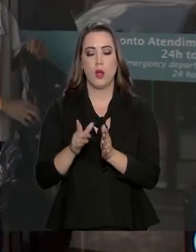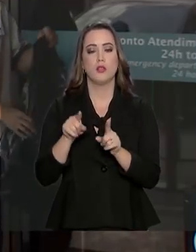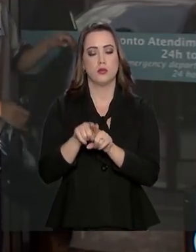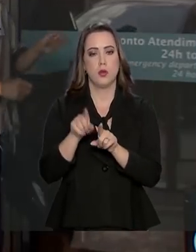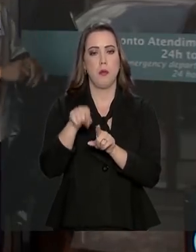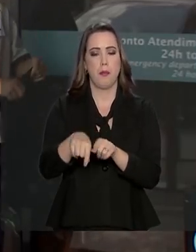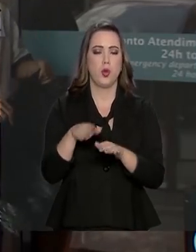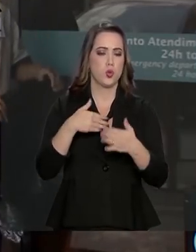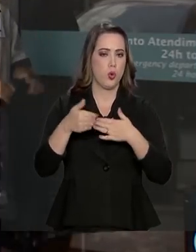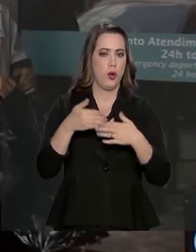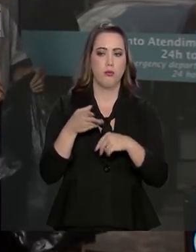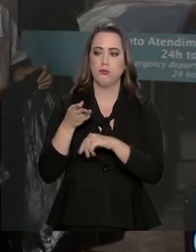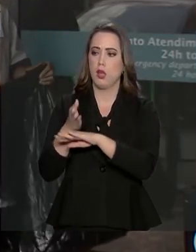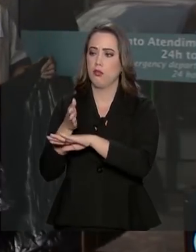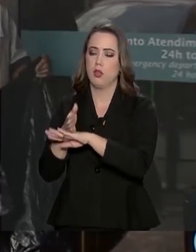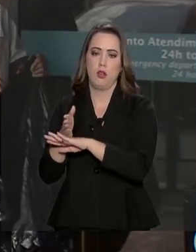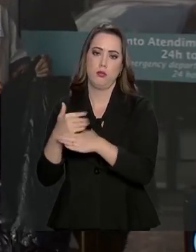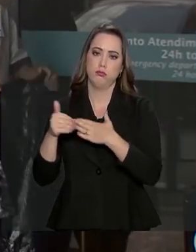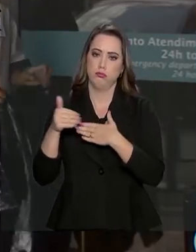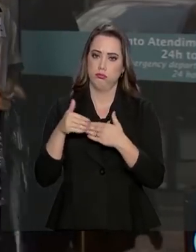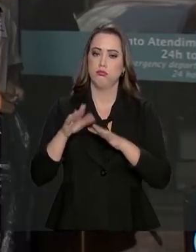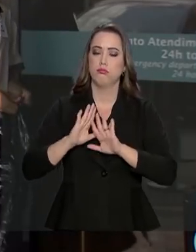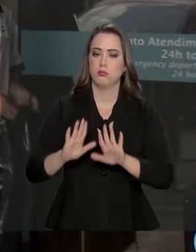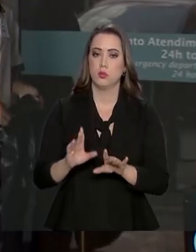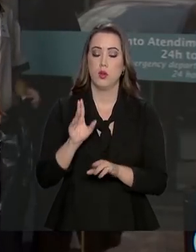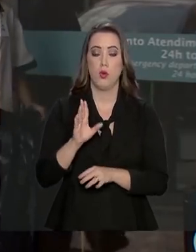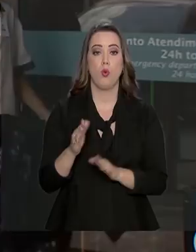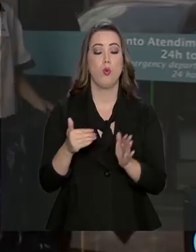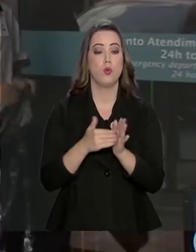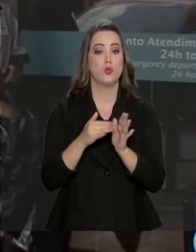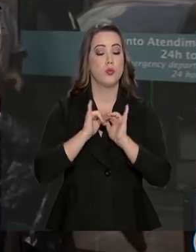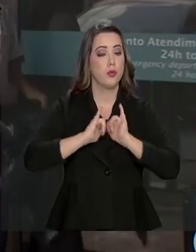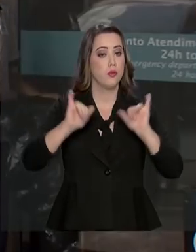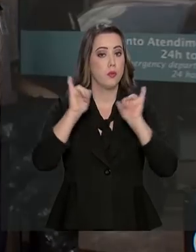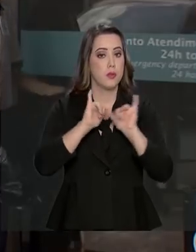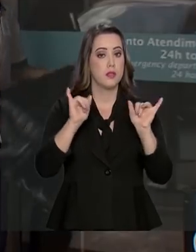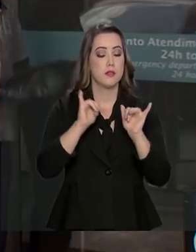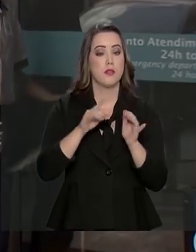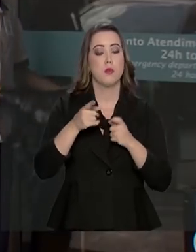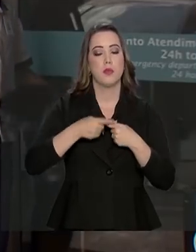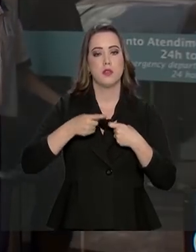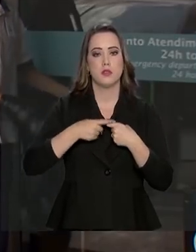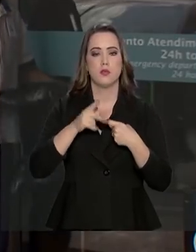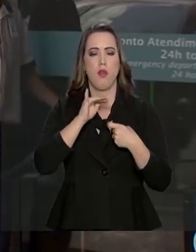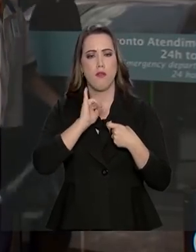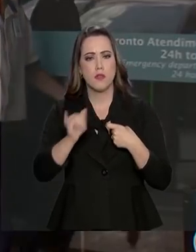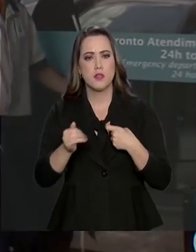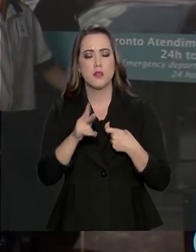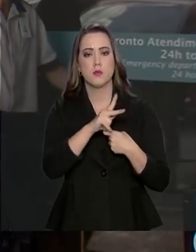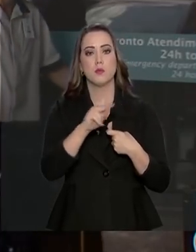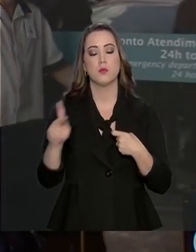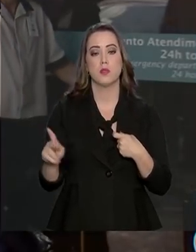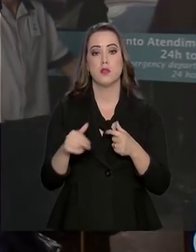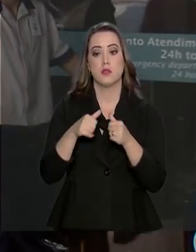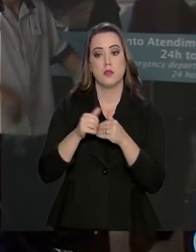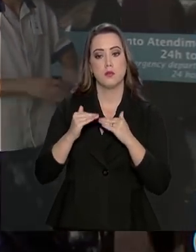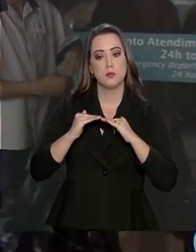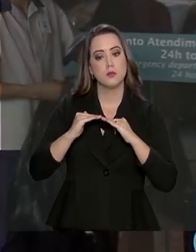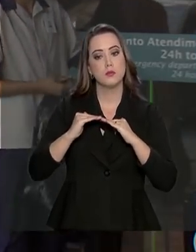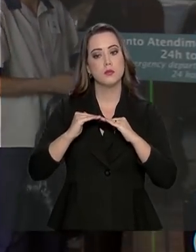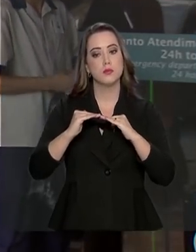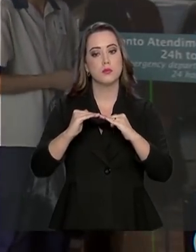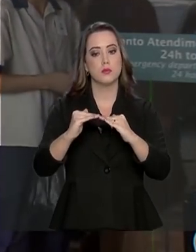a qualquer momento o último boletim médico divulgado aqui pela equipe do Einstein informa que o presidente segue estável